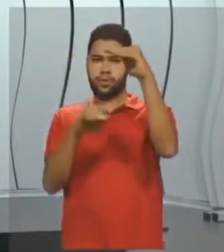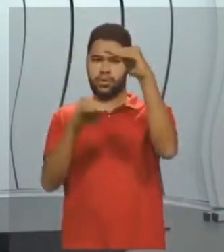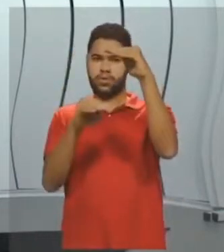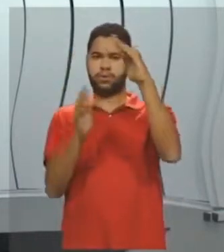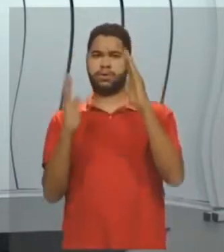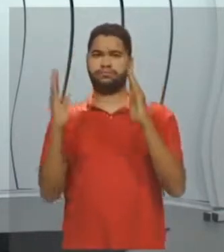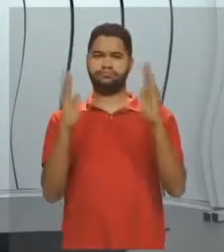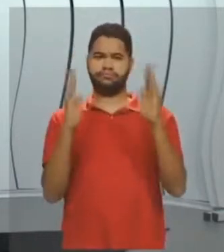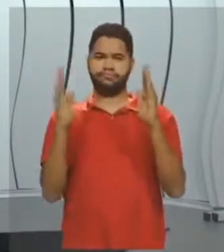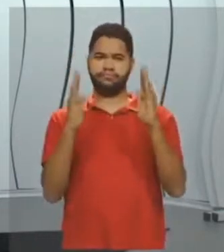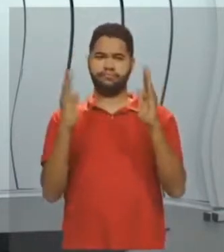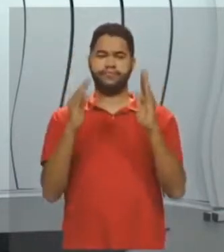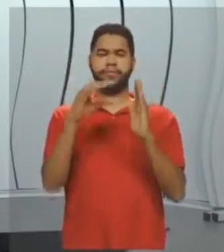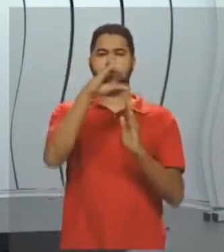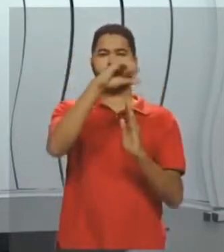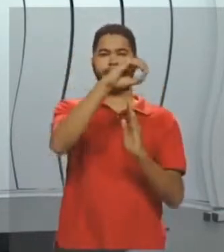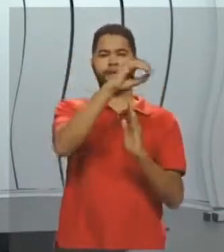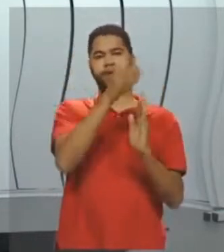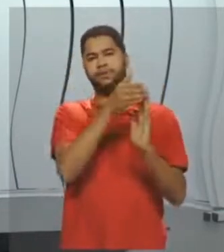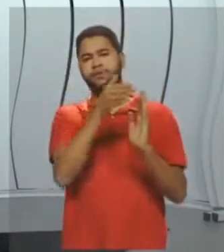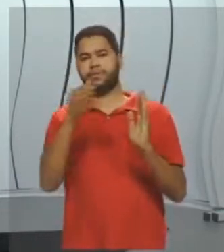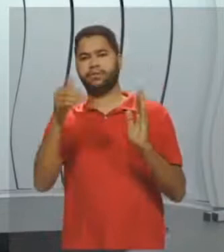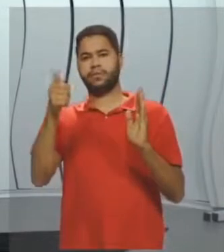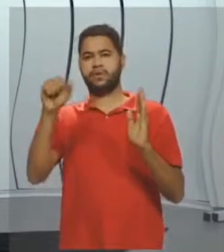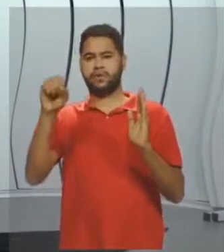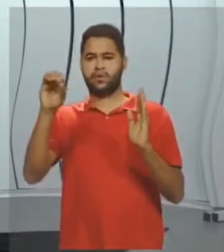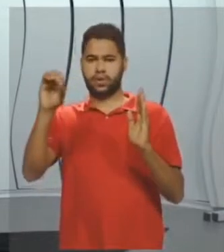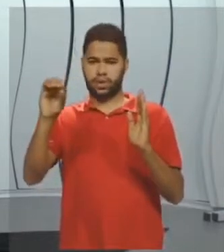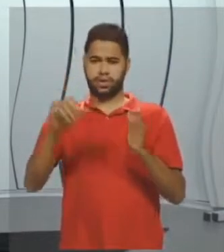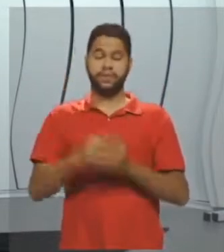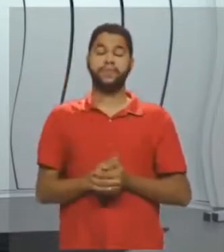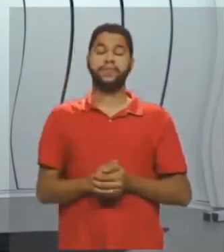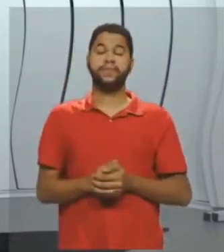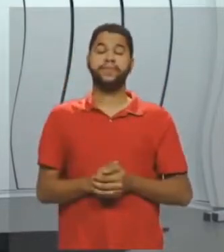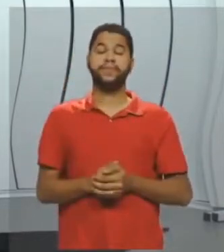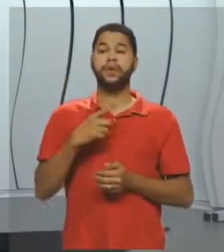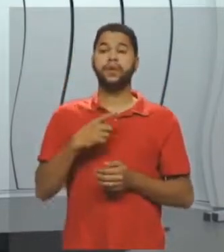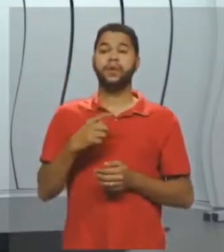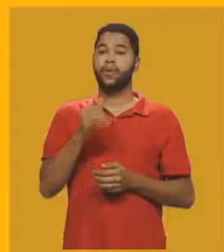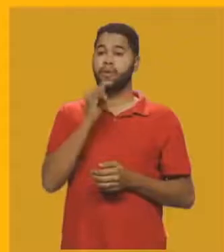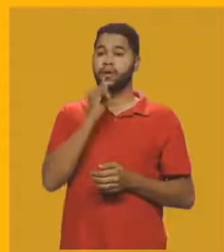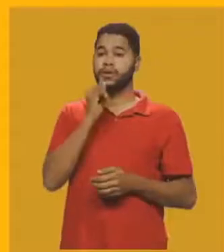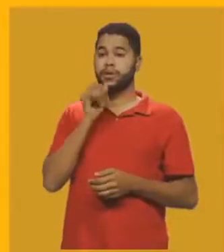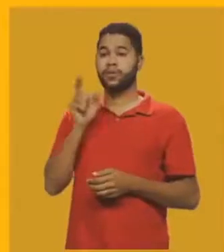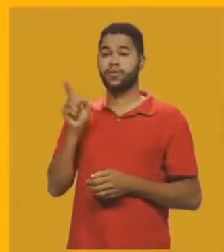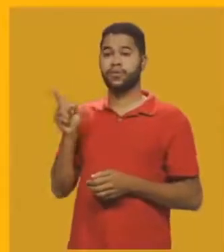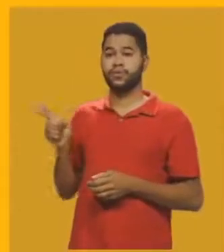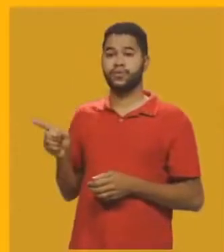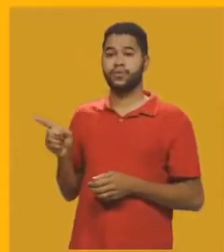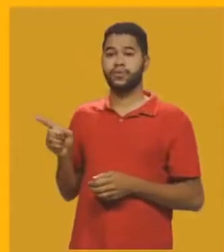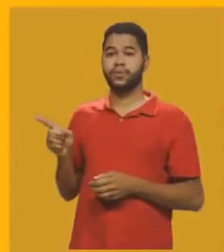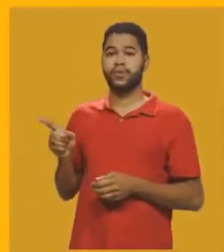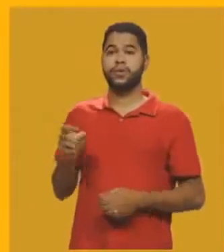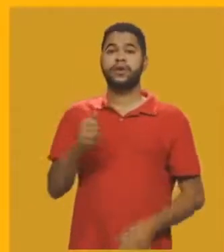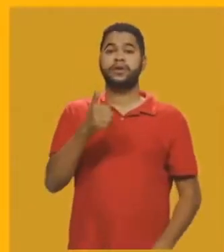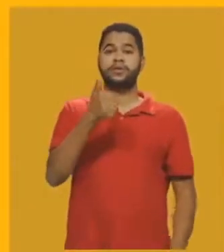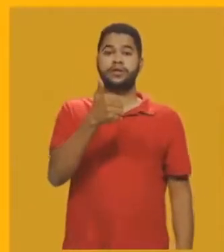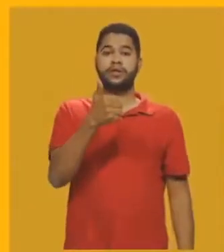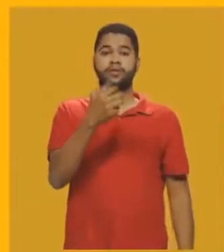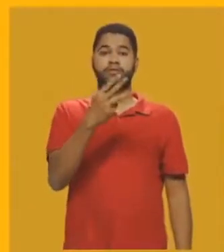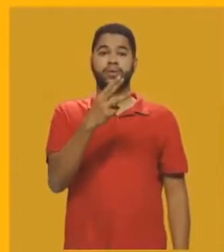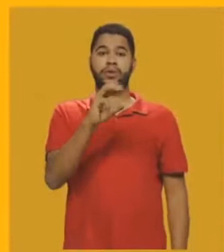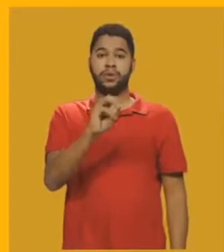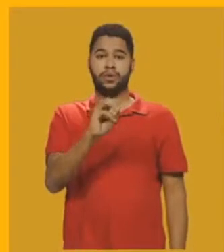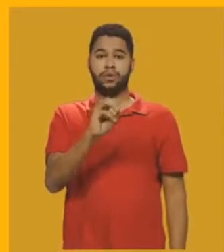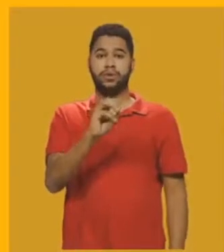obtusos. Então aqui eu tenho um exemplo, né? Do ângulo de 130 graus, né?